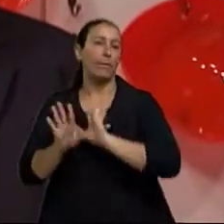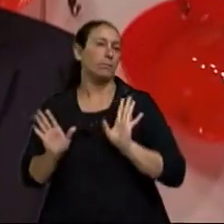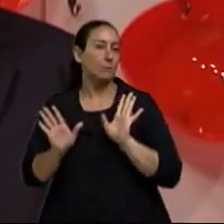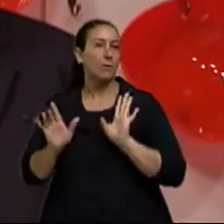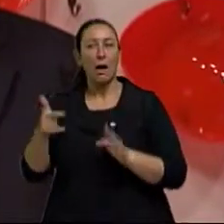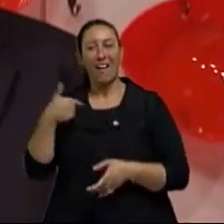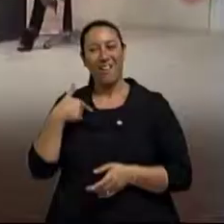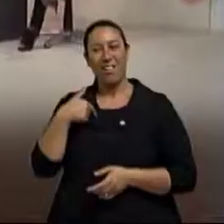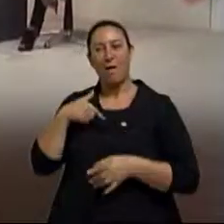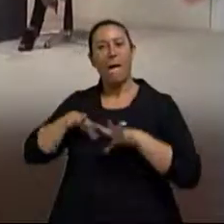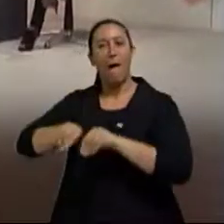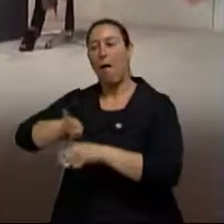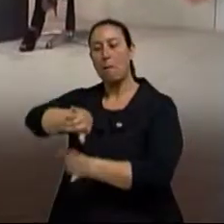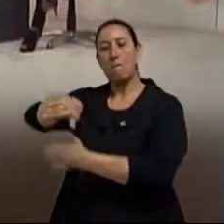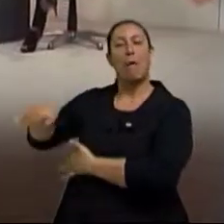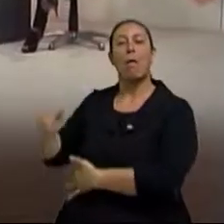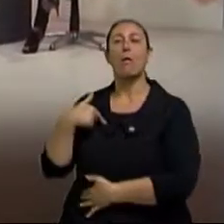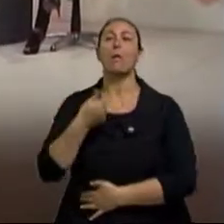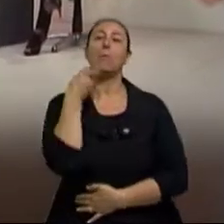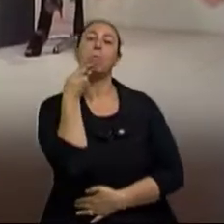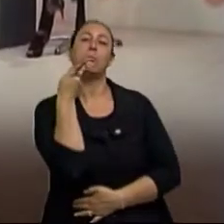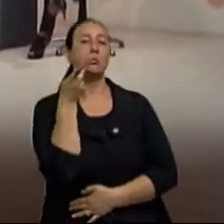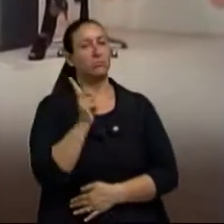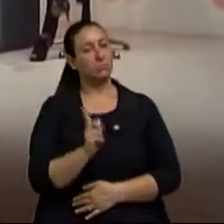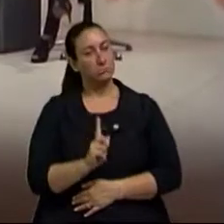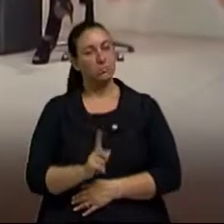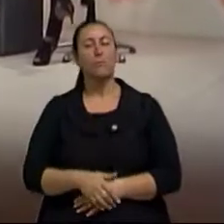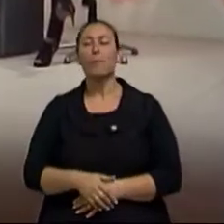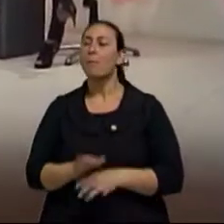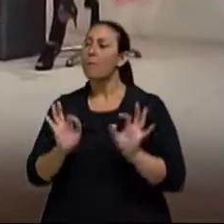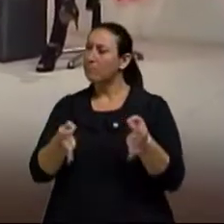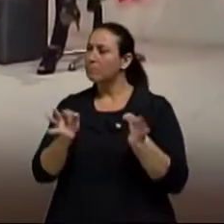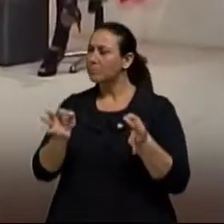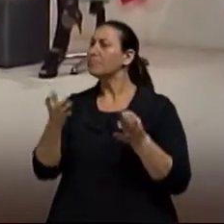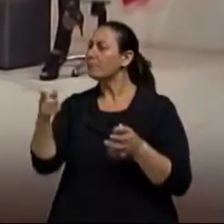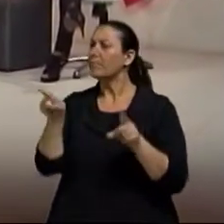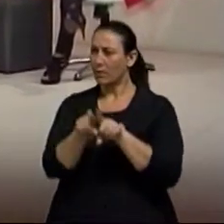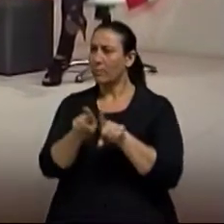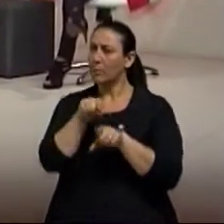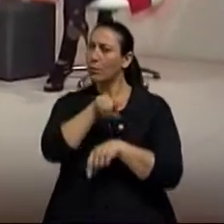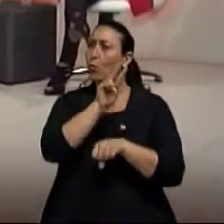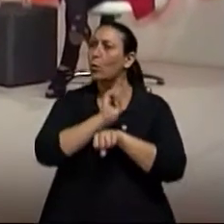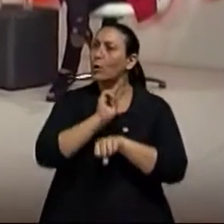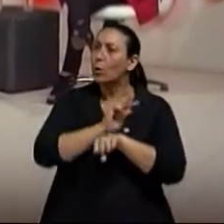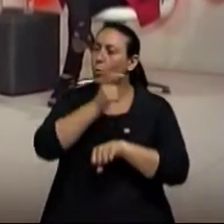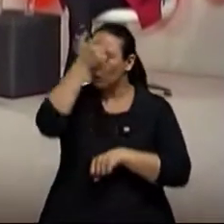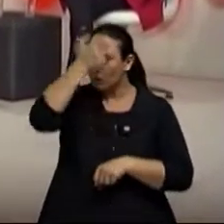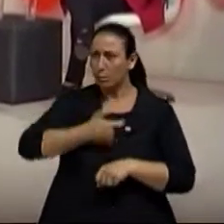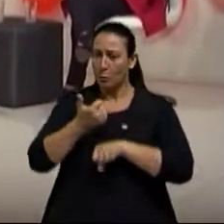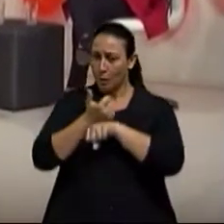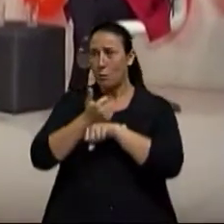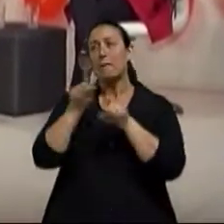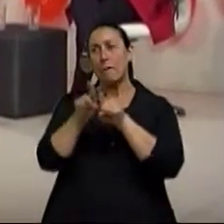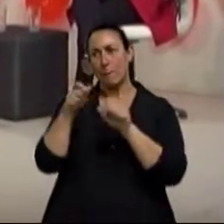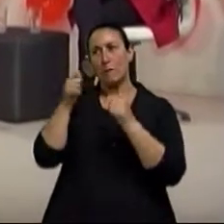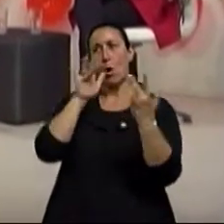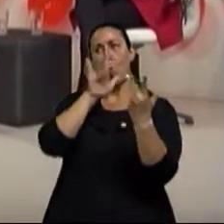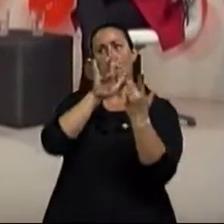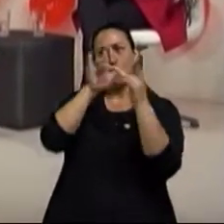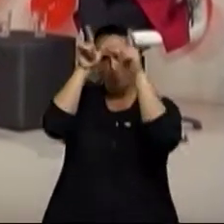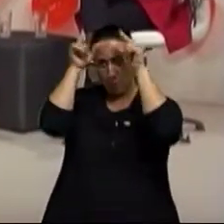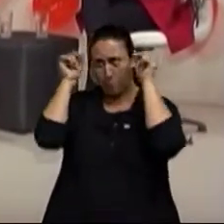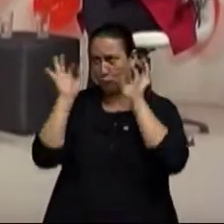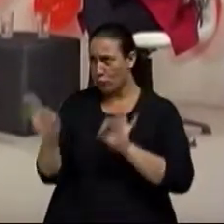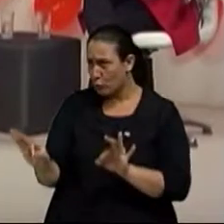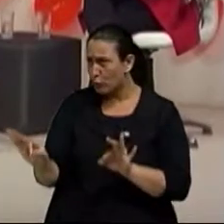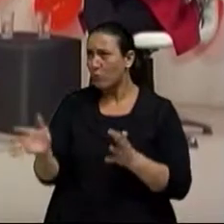extremamente importante. Ah, perfeito. Mas tem a relação também desse cuidador com a equipe de enfermagem? Que aí o médico, o doutor Matheus fala que exatamente,